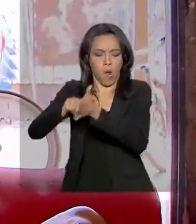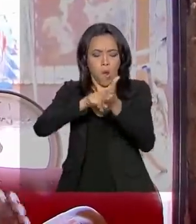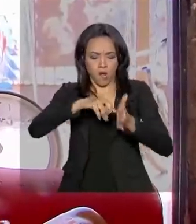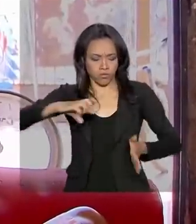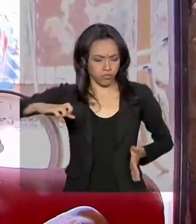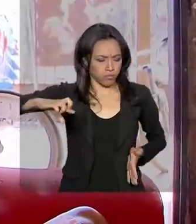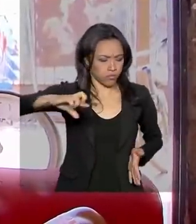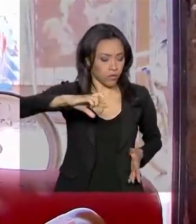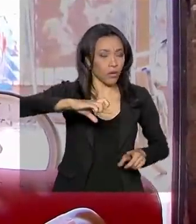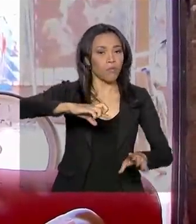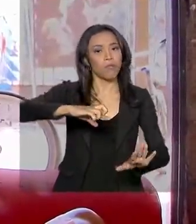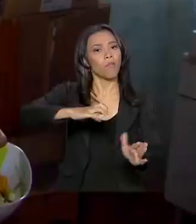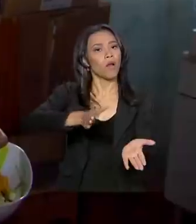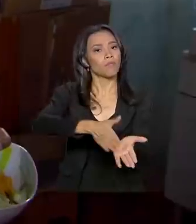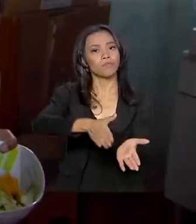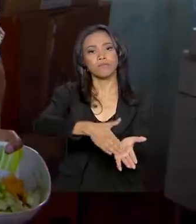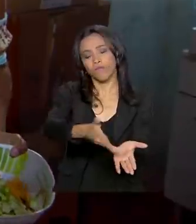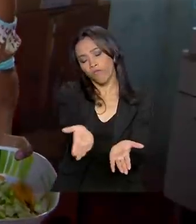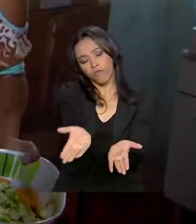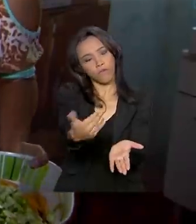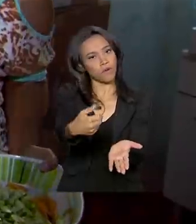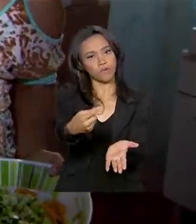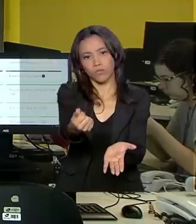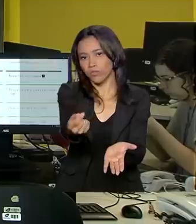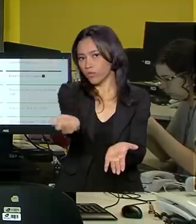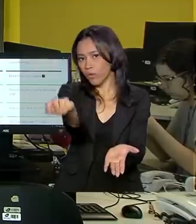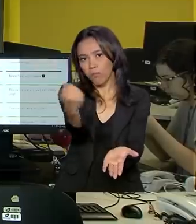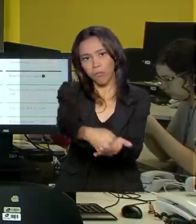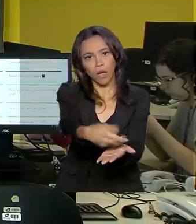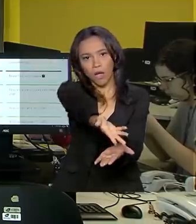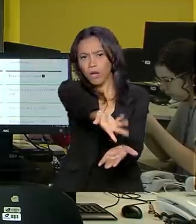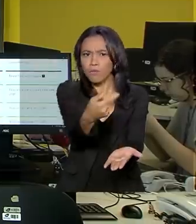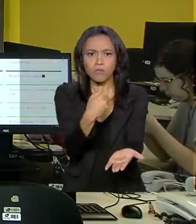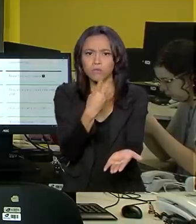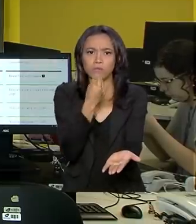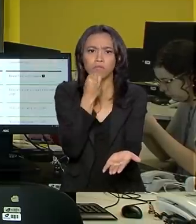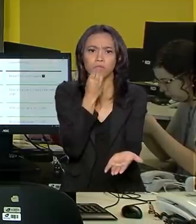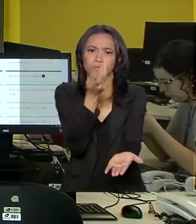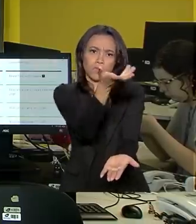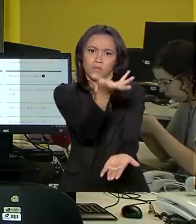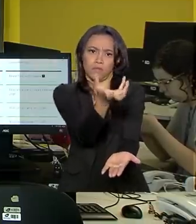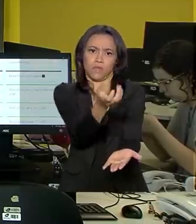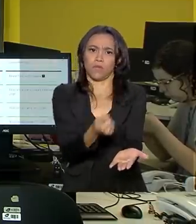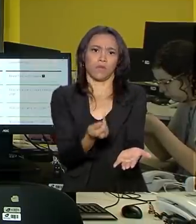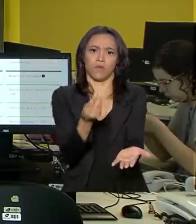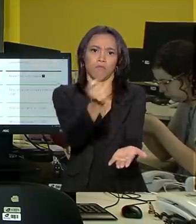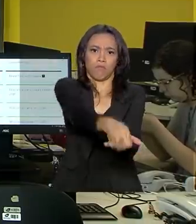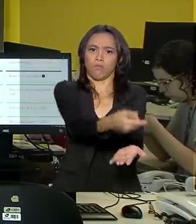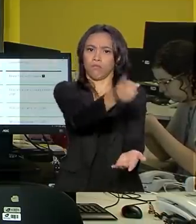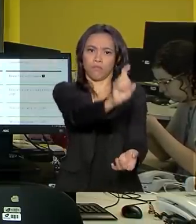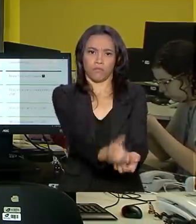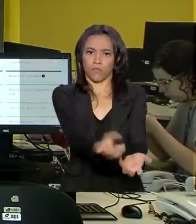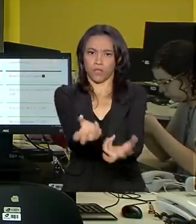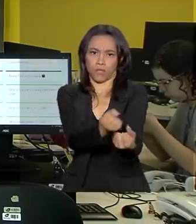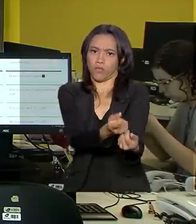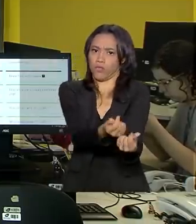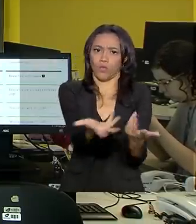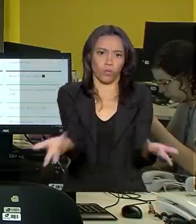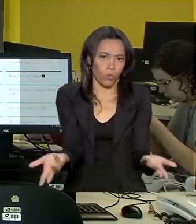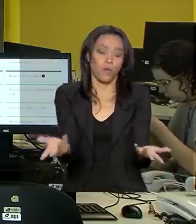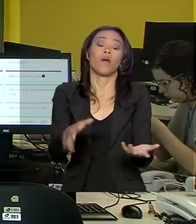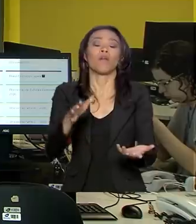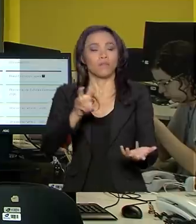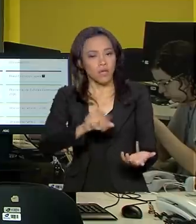cobrar devolução de quase R$ milhões pagos a quem não tinha que receber. Assim, 5.100 ex-beneficiários